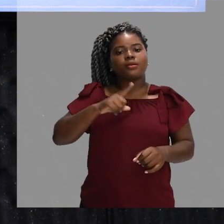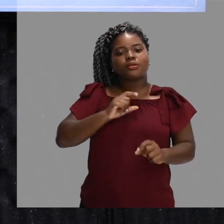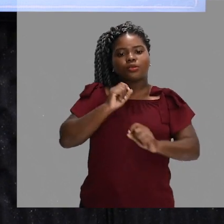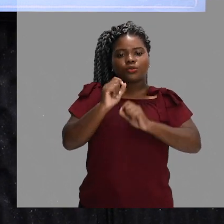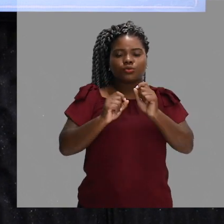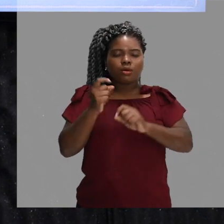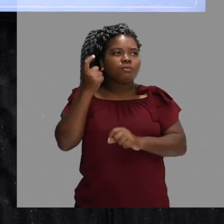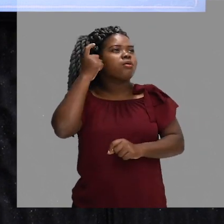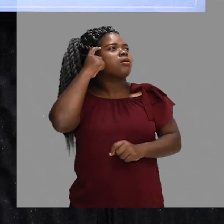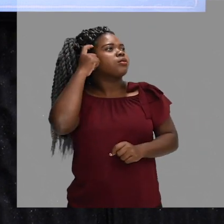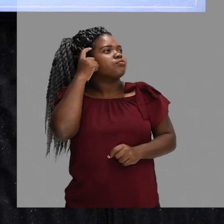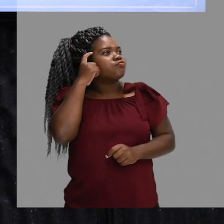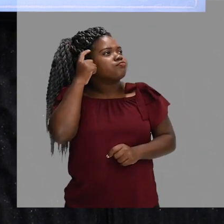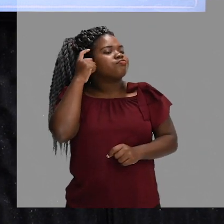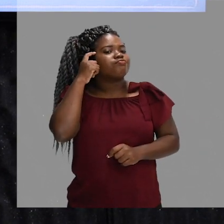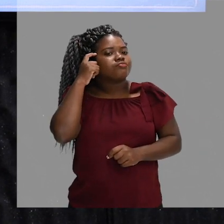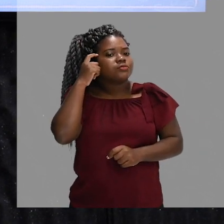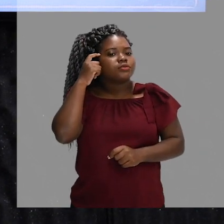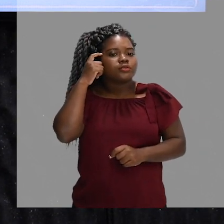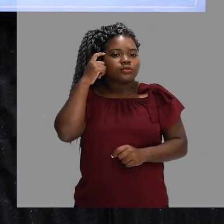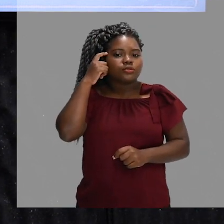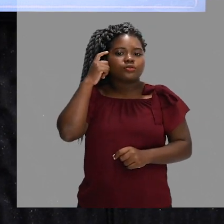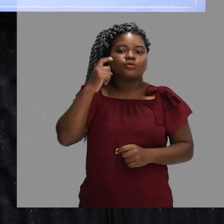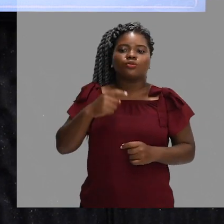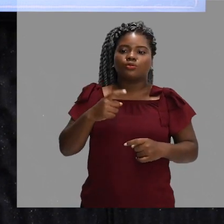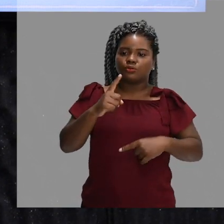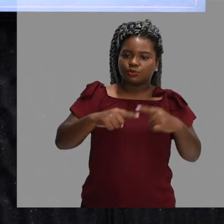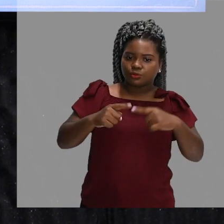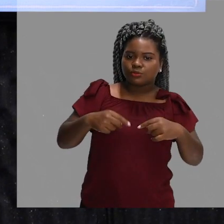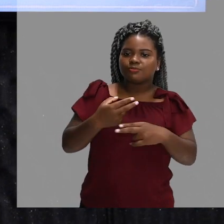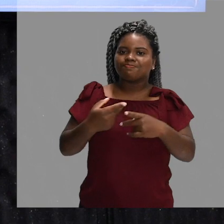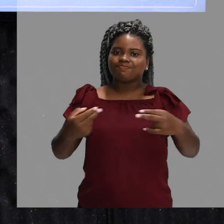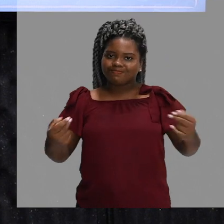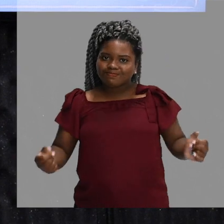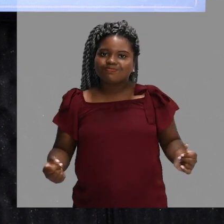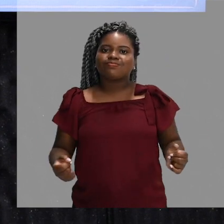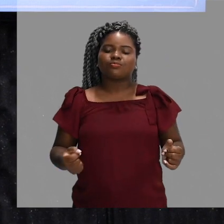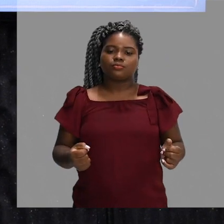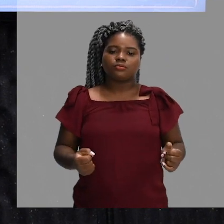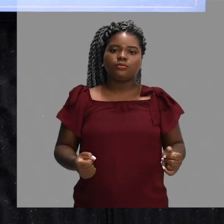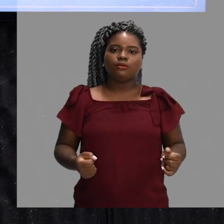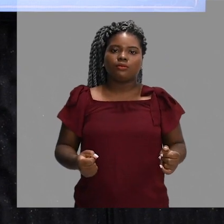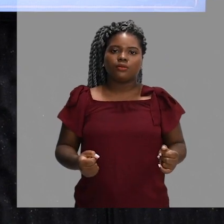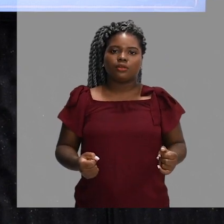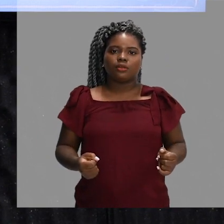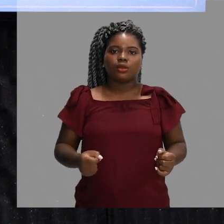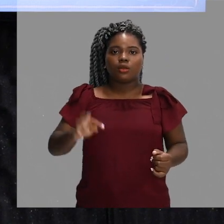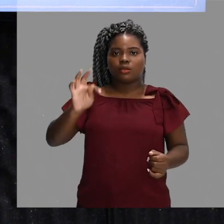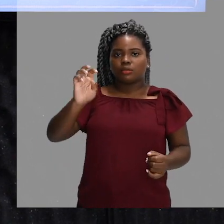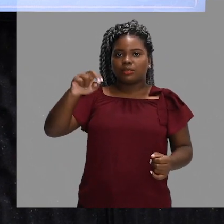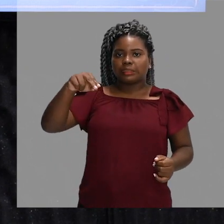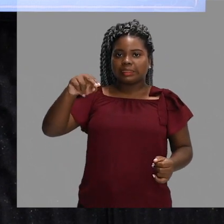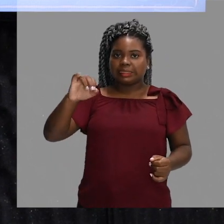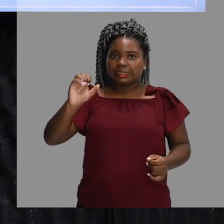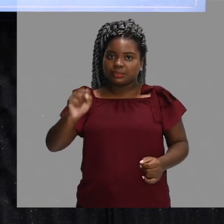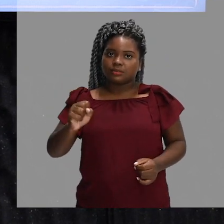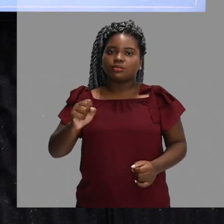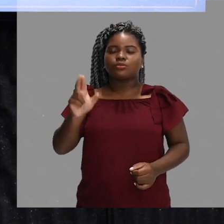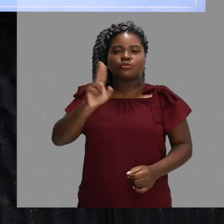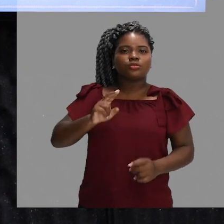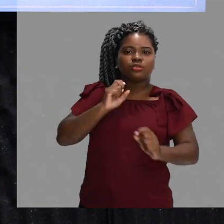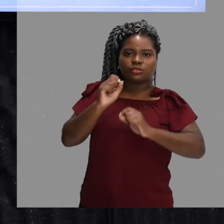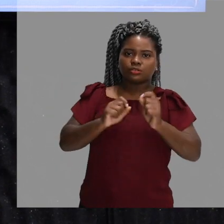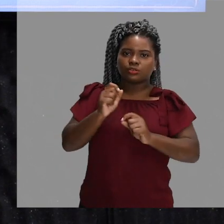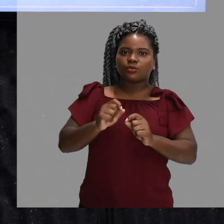ele pensou na questão dos materiais, o tênis utiliza-se o quê? Uma raquete. No vôleibol ele já pensou em não